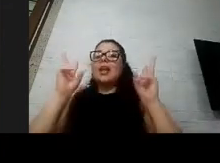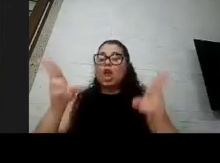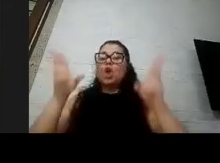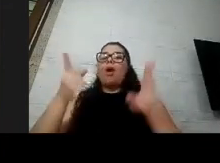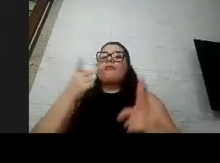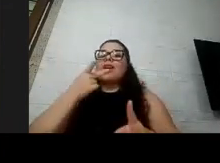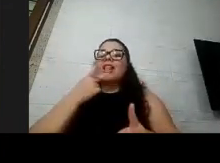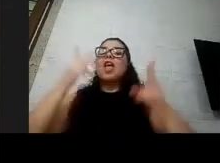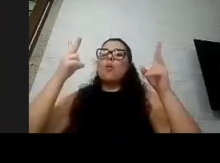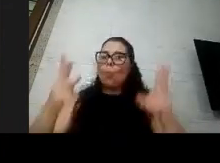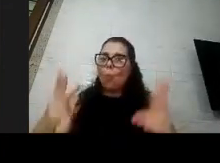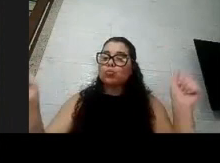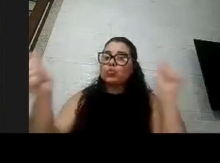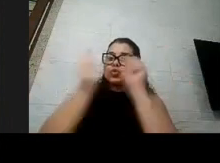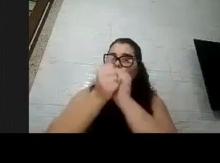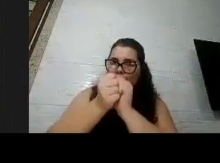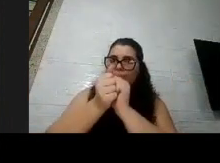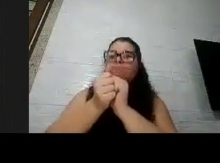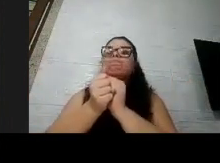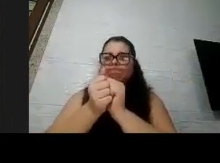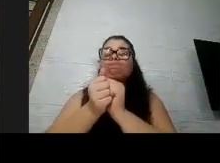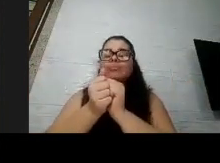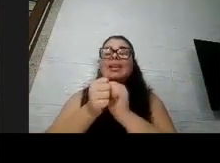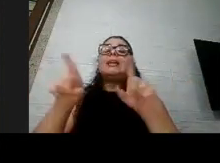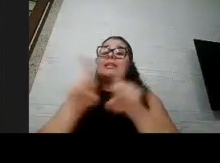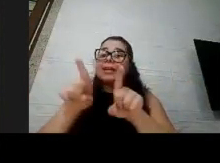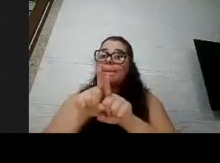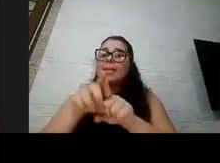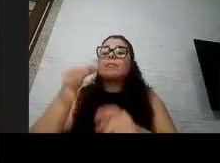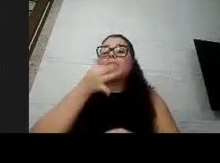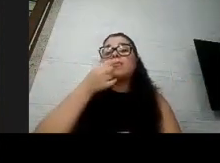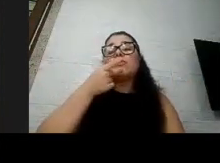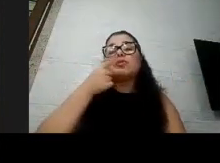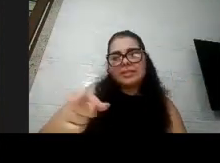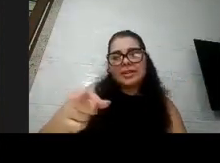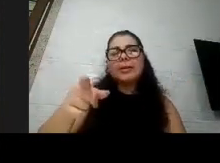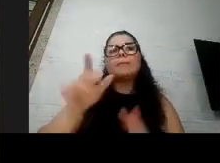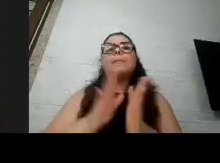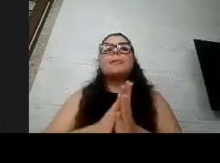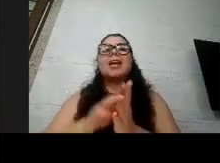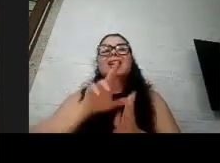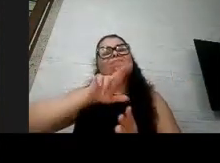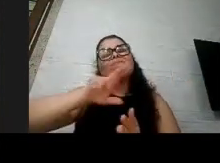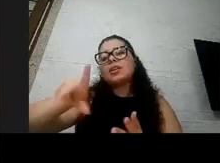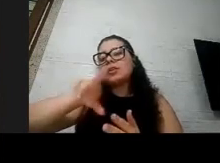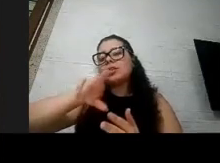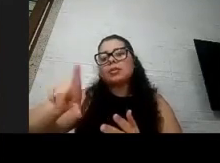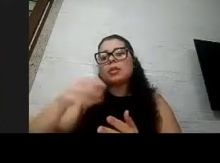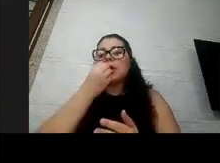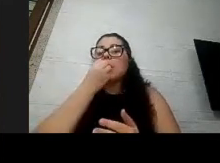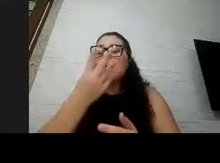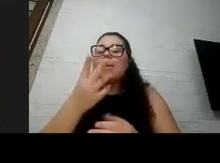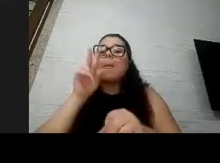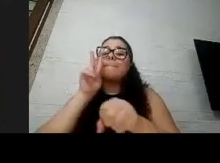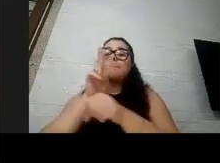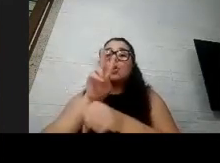uma outra sugestão que eu daria a Micaele é que não é ideal esse tipo de proteção